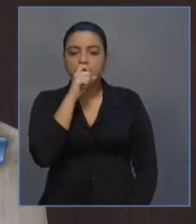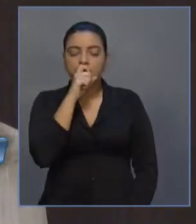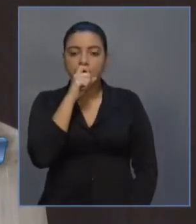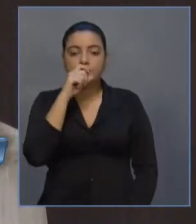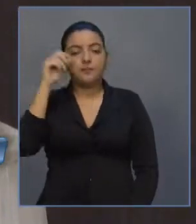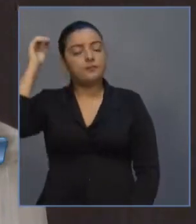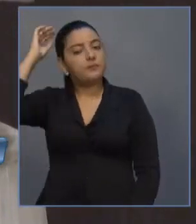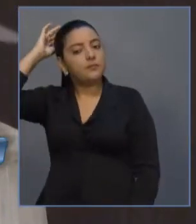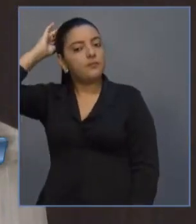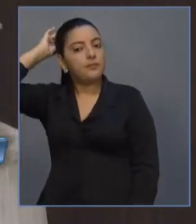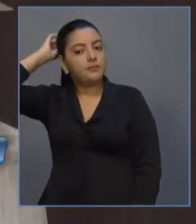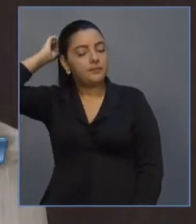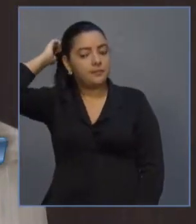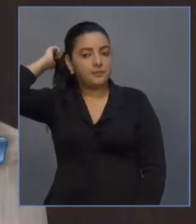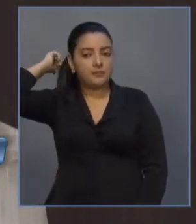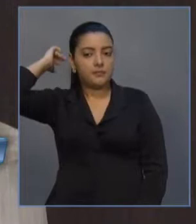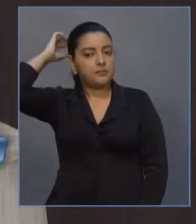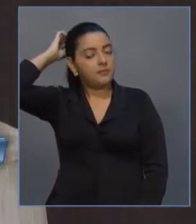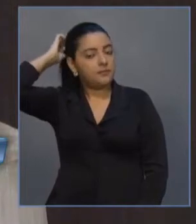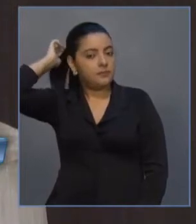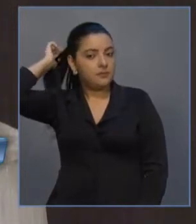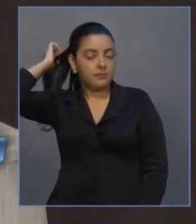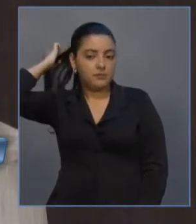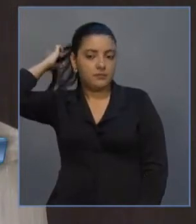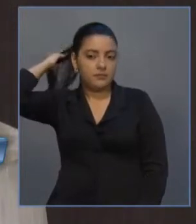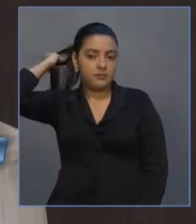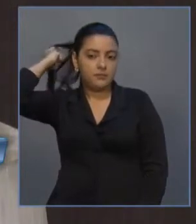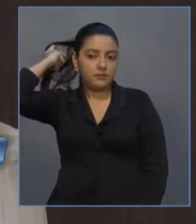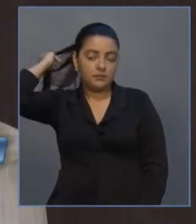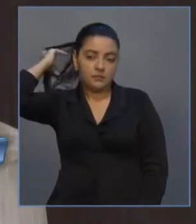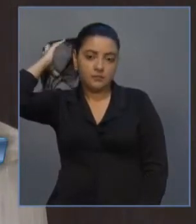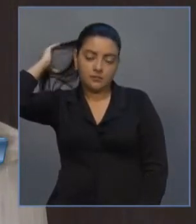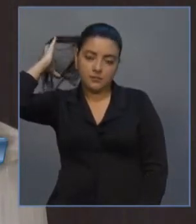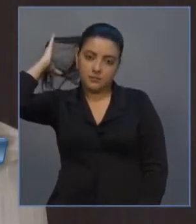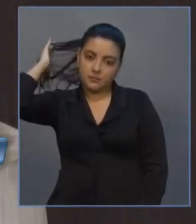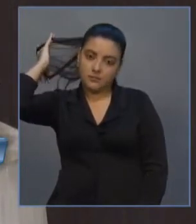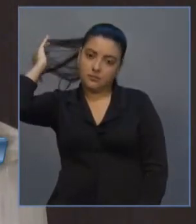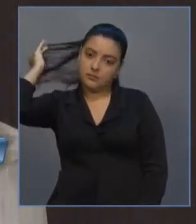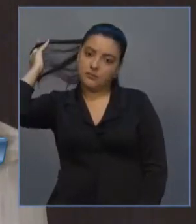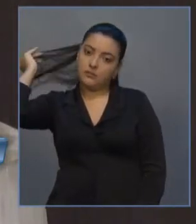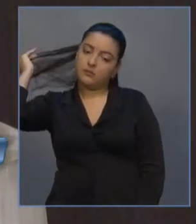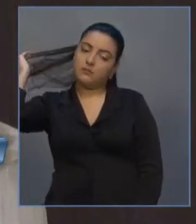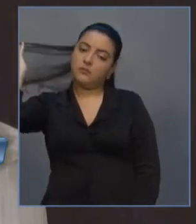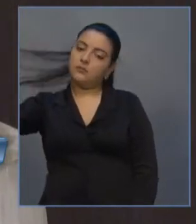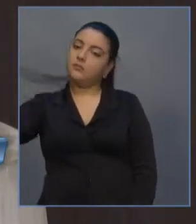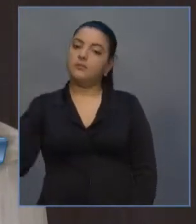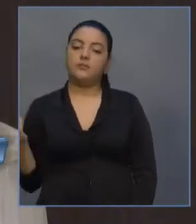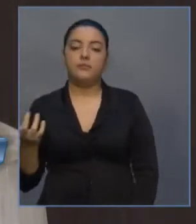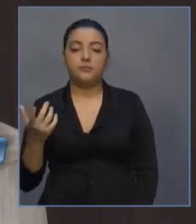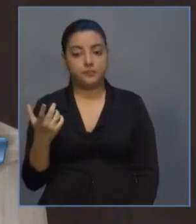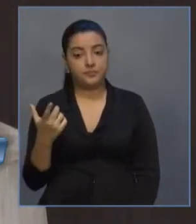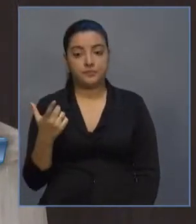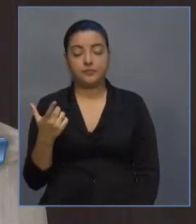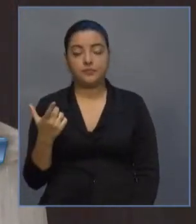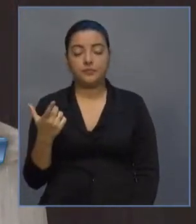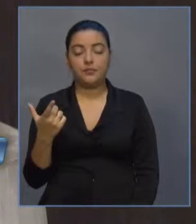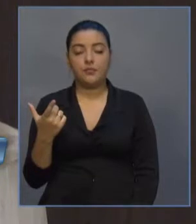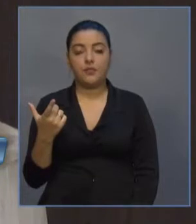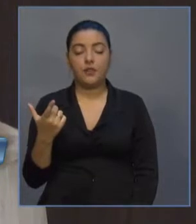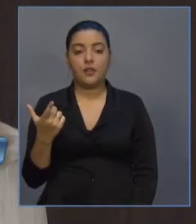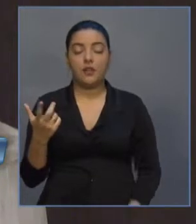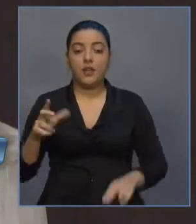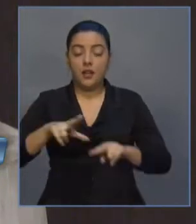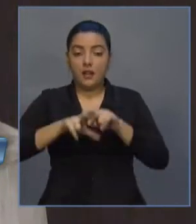critério. Portanto, ele retira a necessidade de vinculação da companhia beneficiária ao hub. E ele retira o